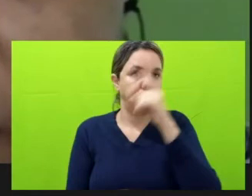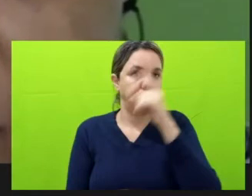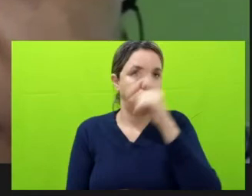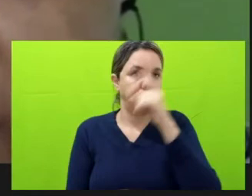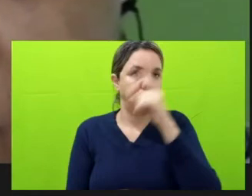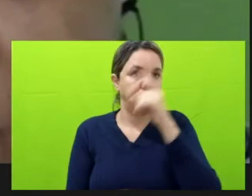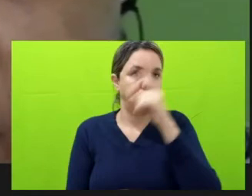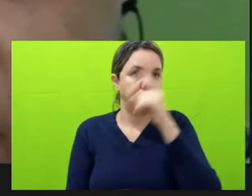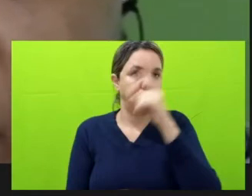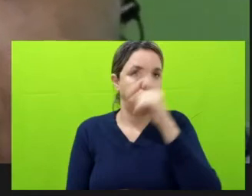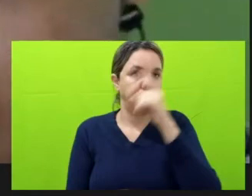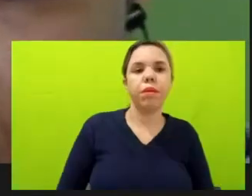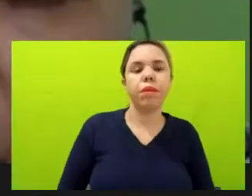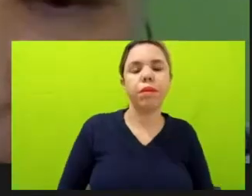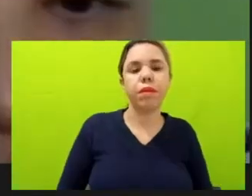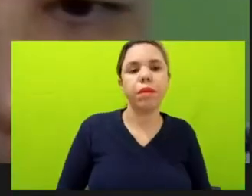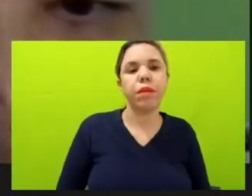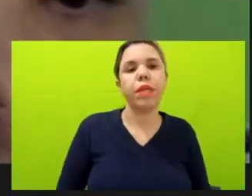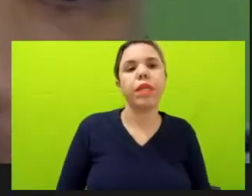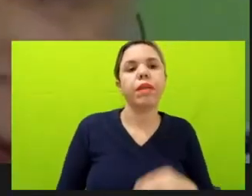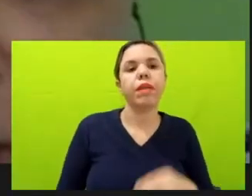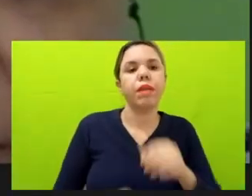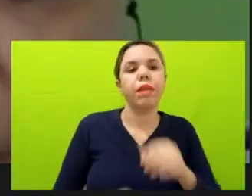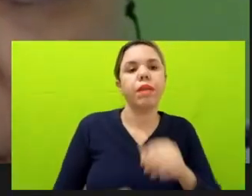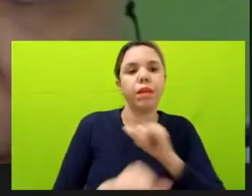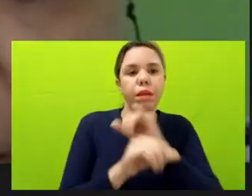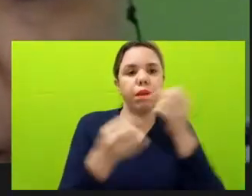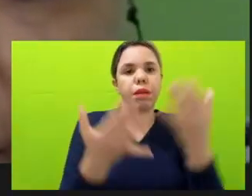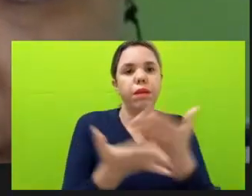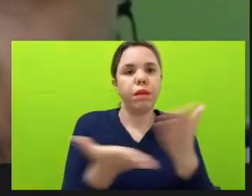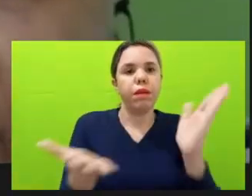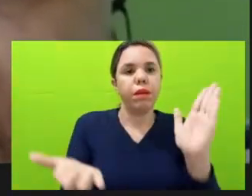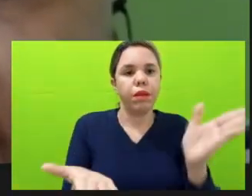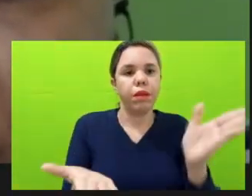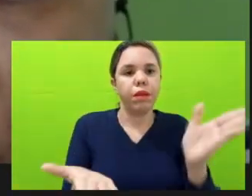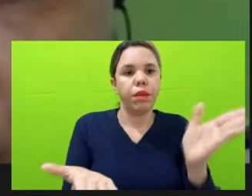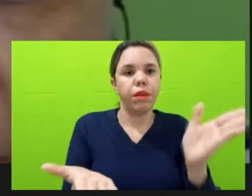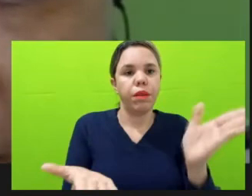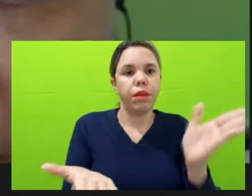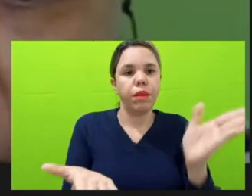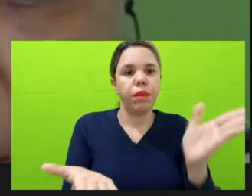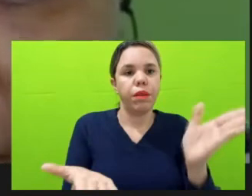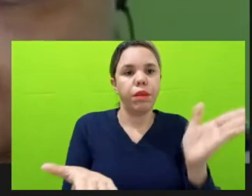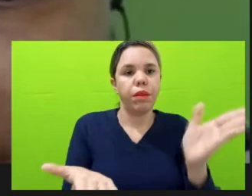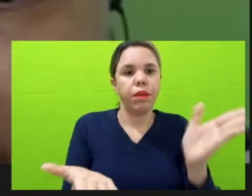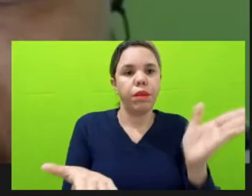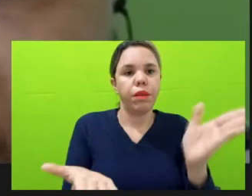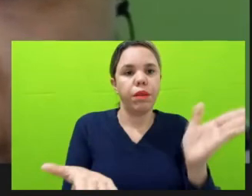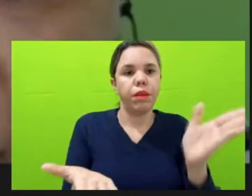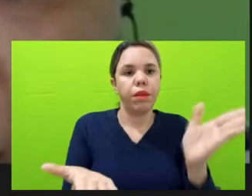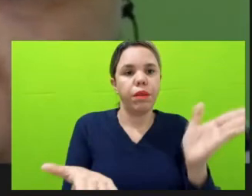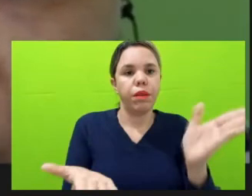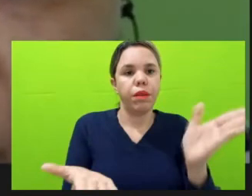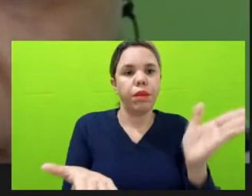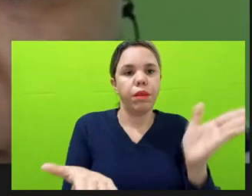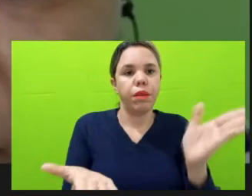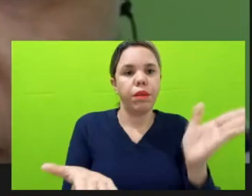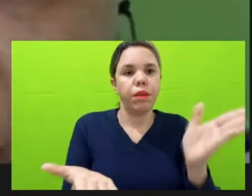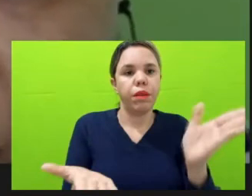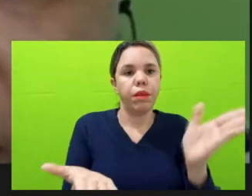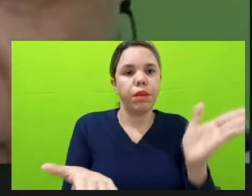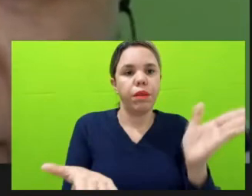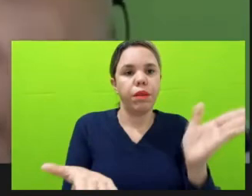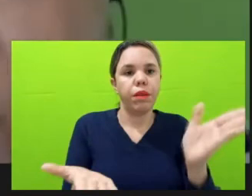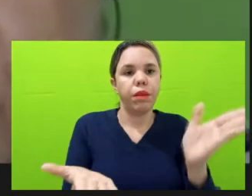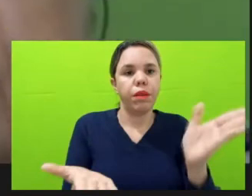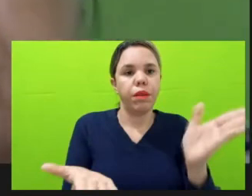de casos que já aconteceram com a gente, e são recentes para vocês terem uma ideia, né, de como é fazer